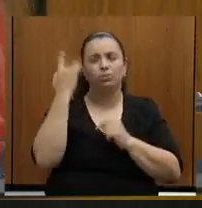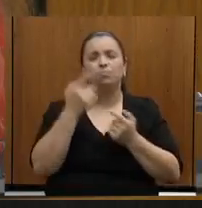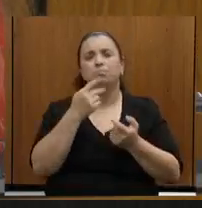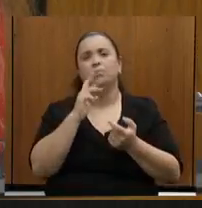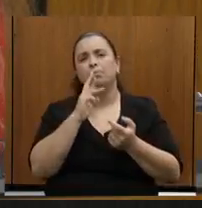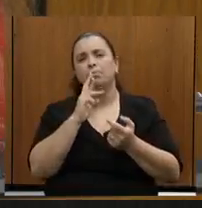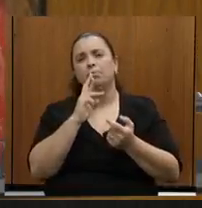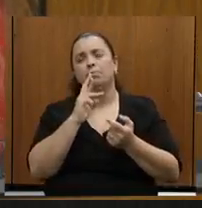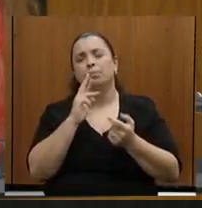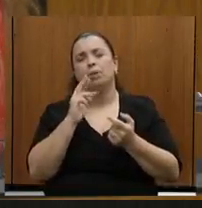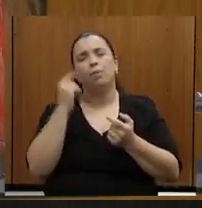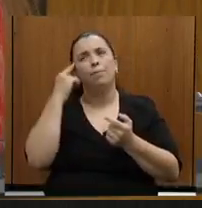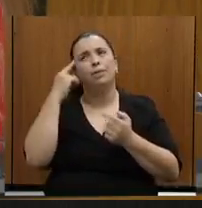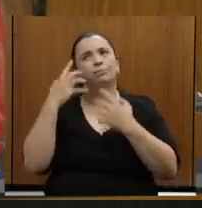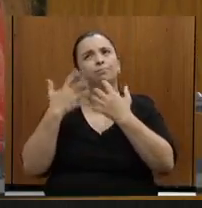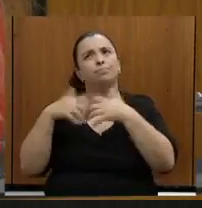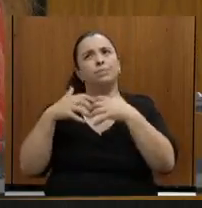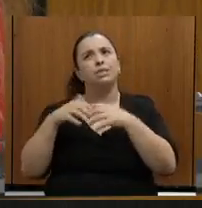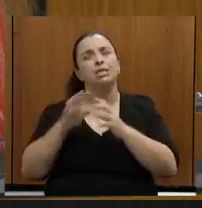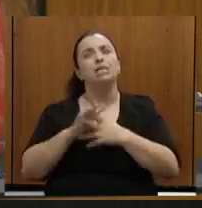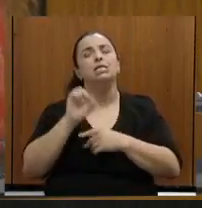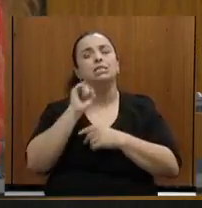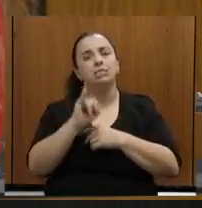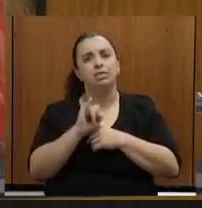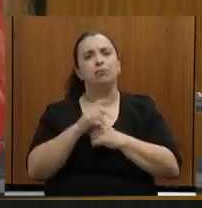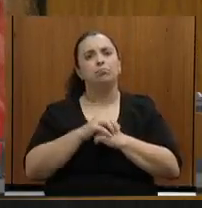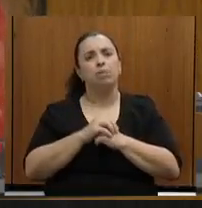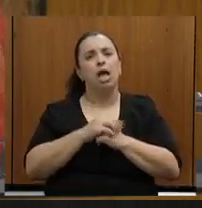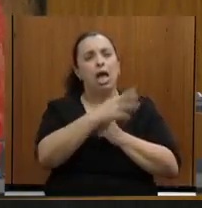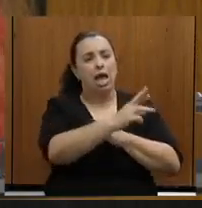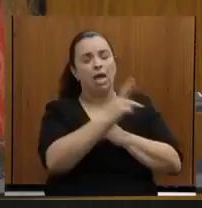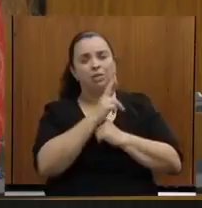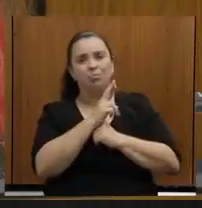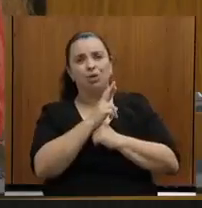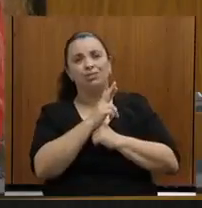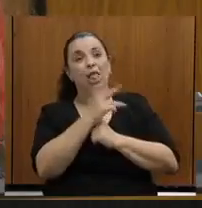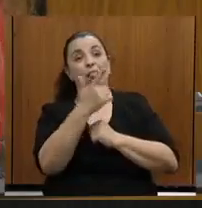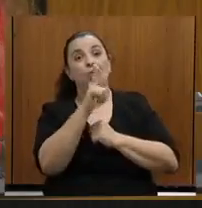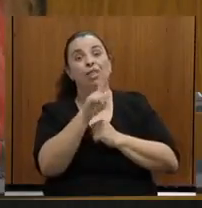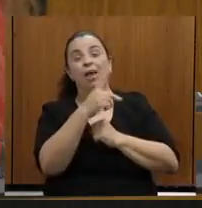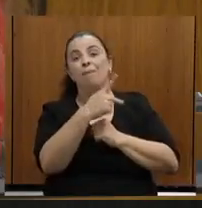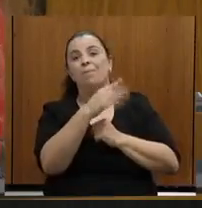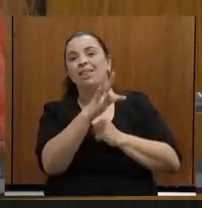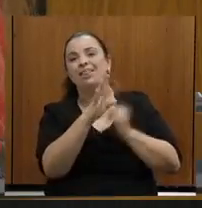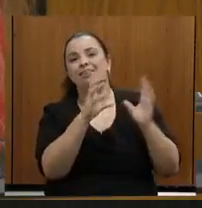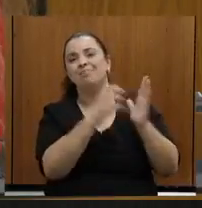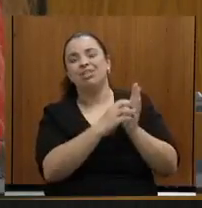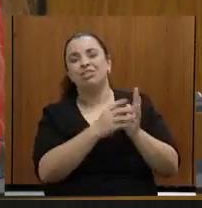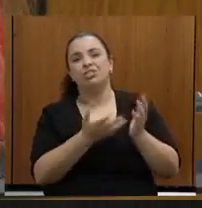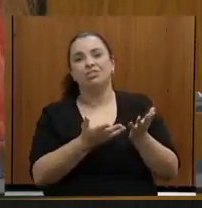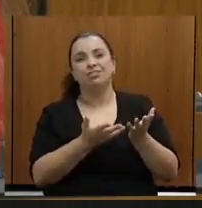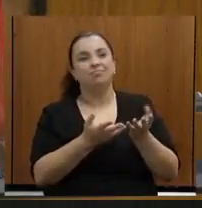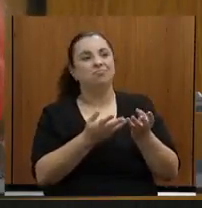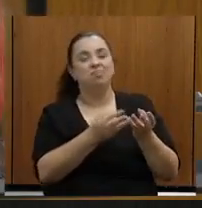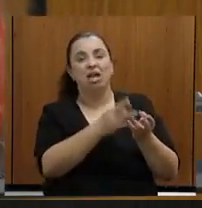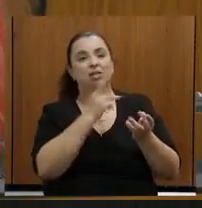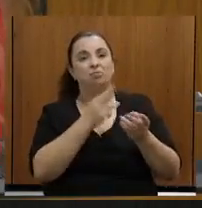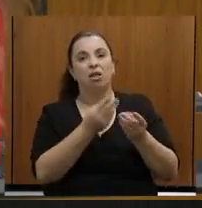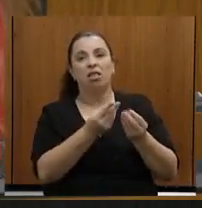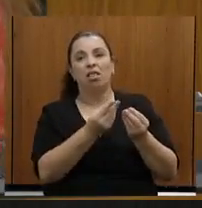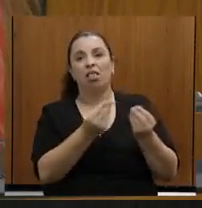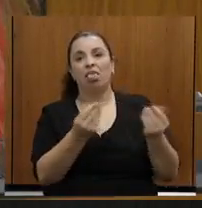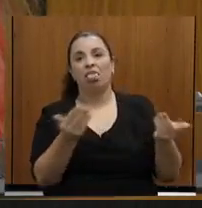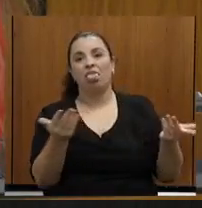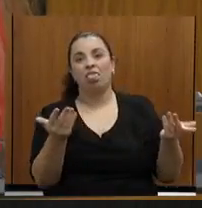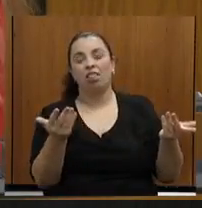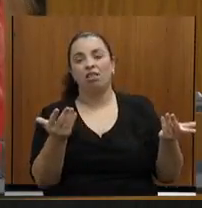respostas. Sobra muito pouca coisa. O governo vem aqui mostrar o seu trabalho. Por isso ele ganhou